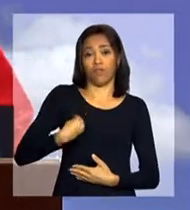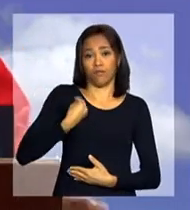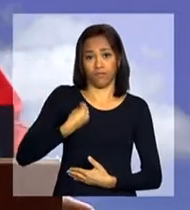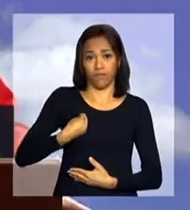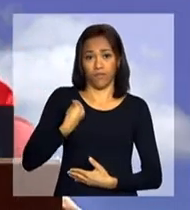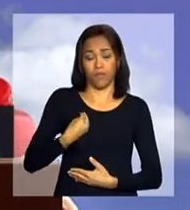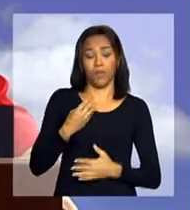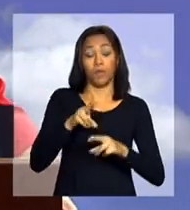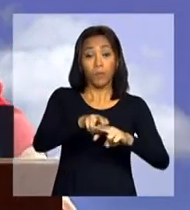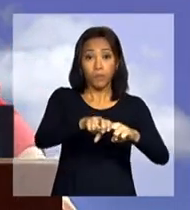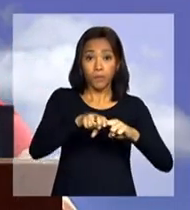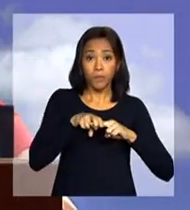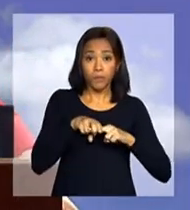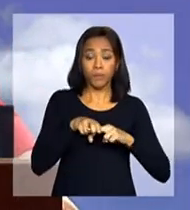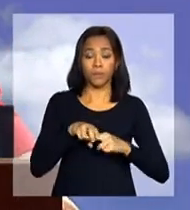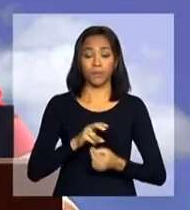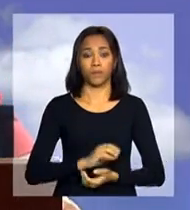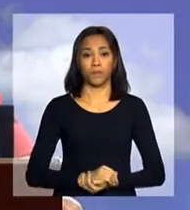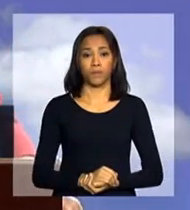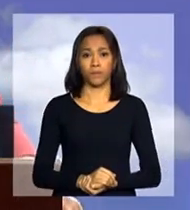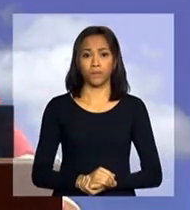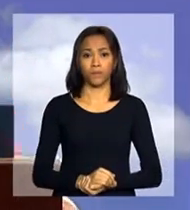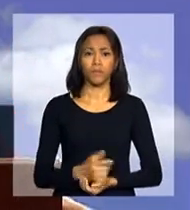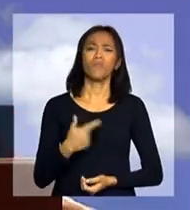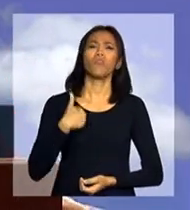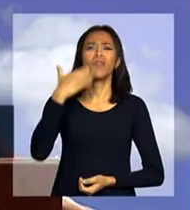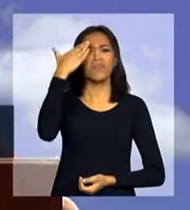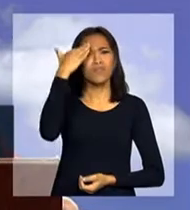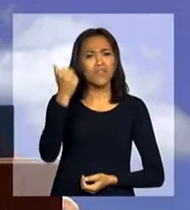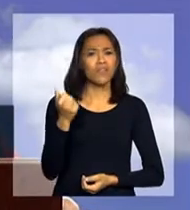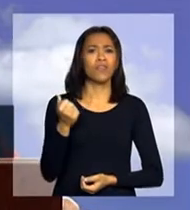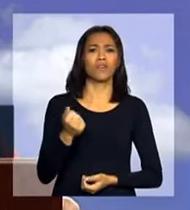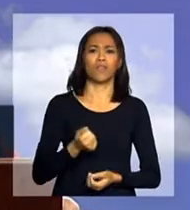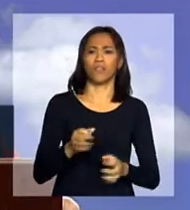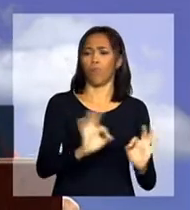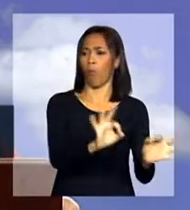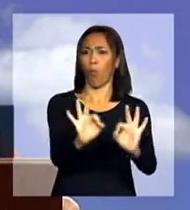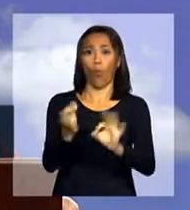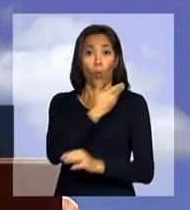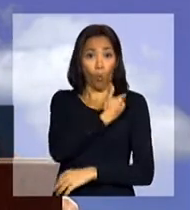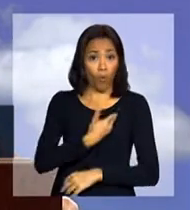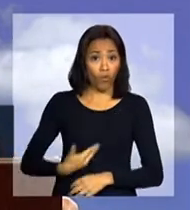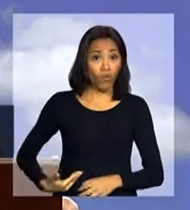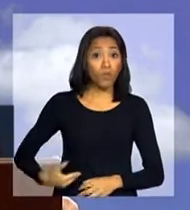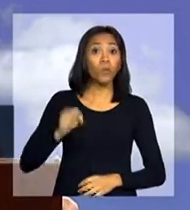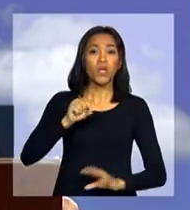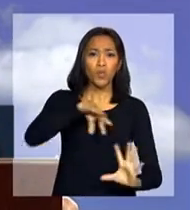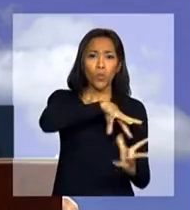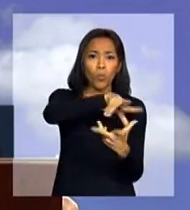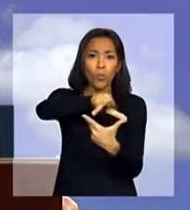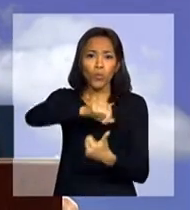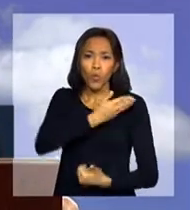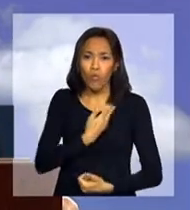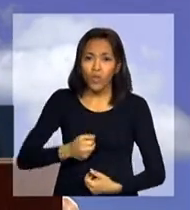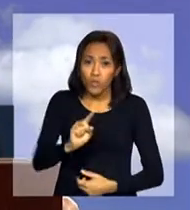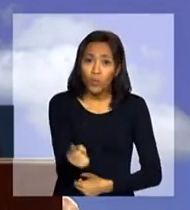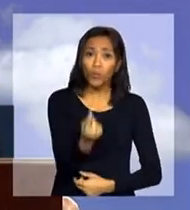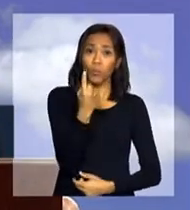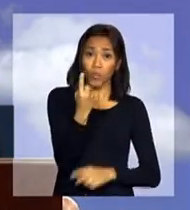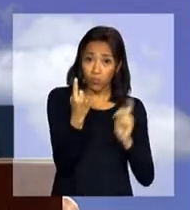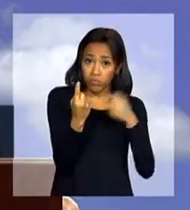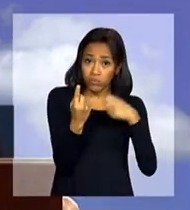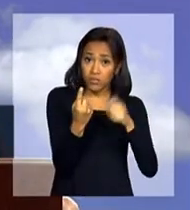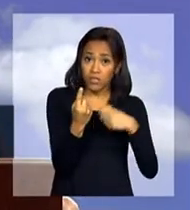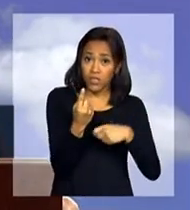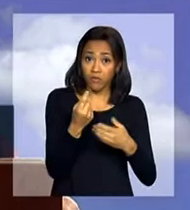Por isso, eu sei que nenhum governo no mundo sozinho é capaz de